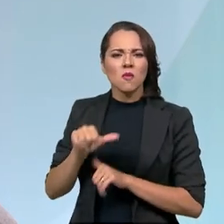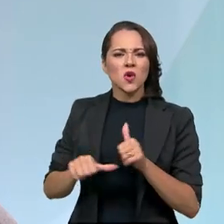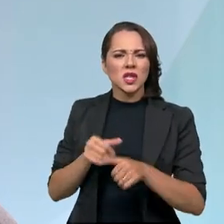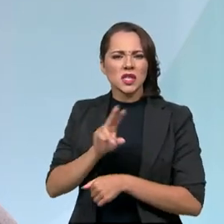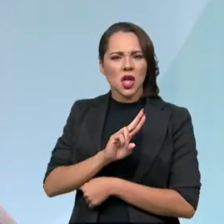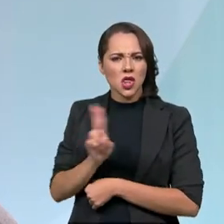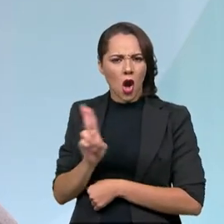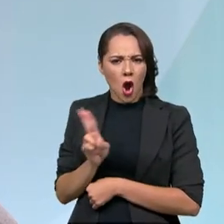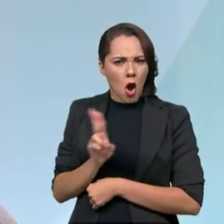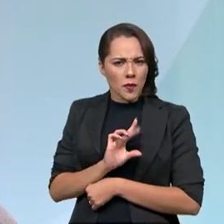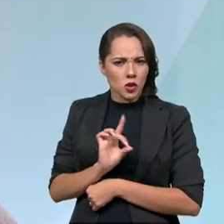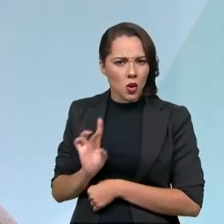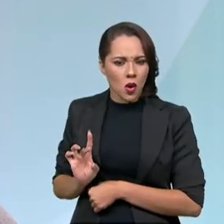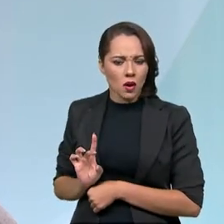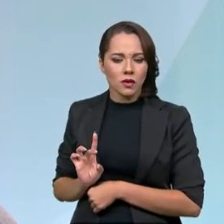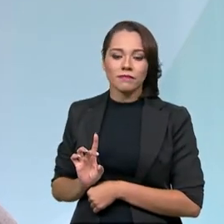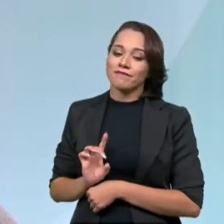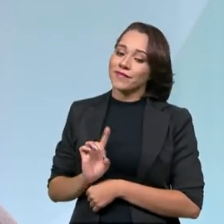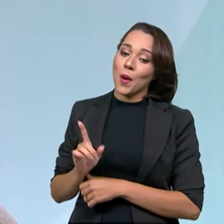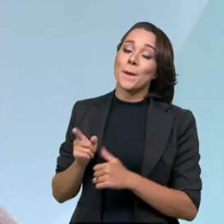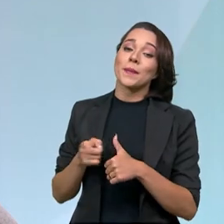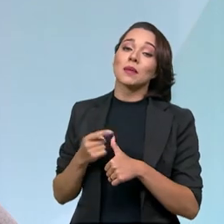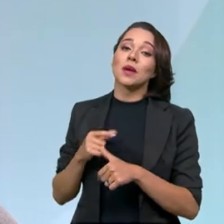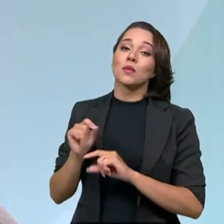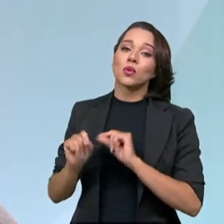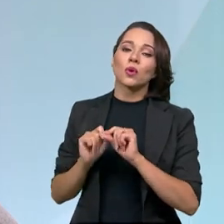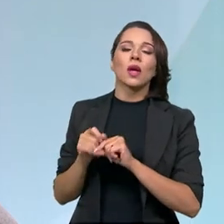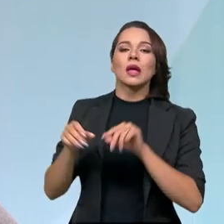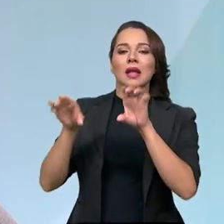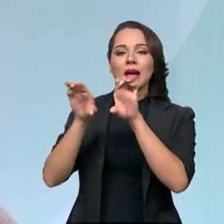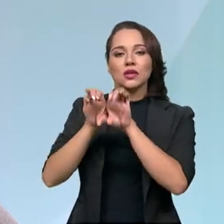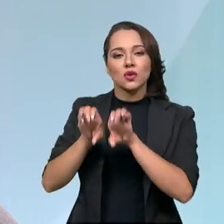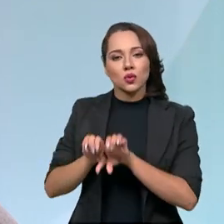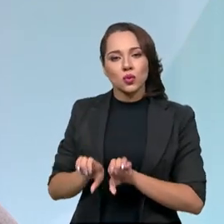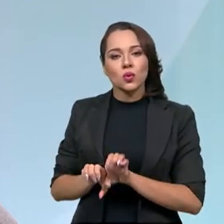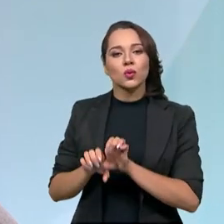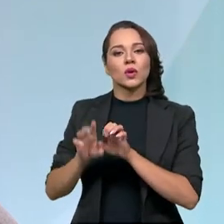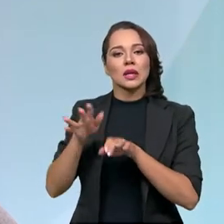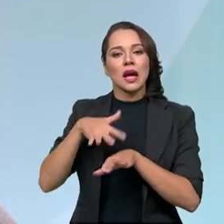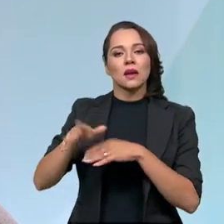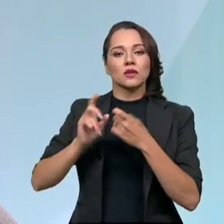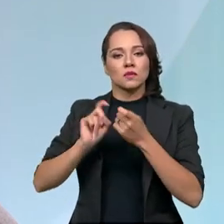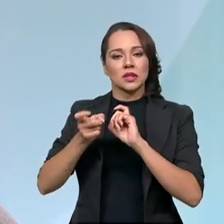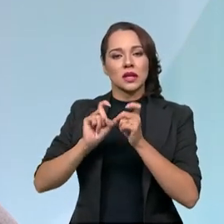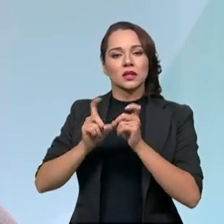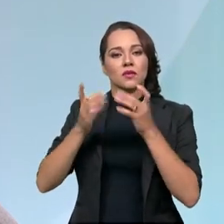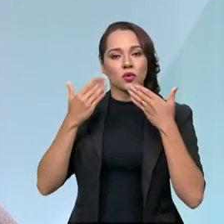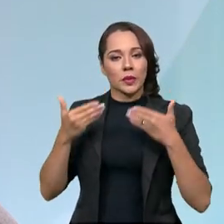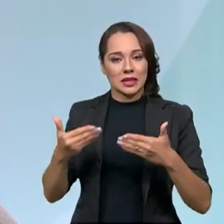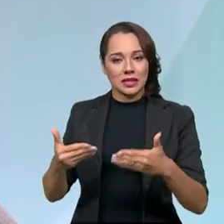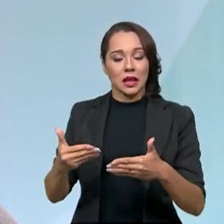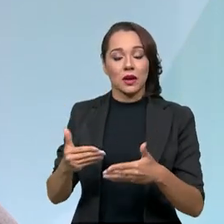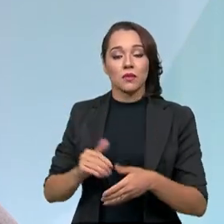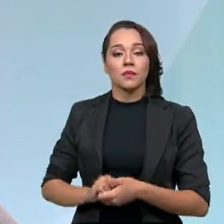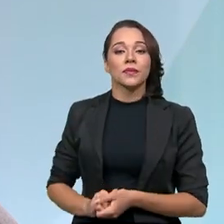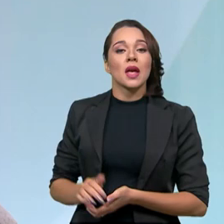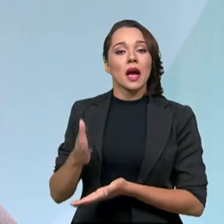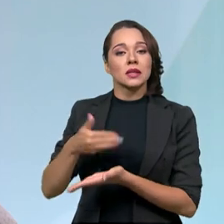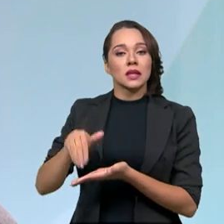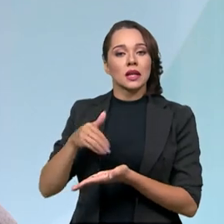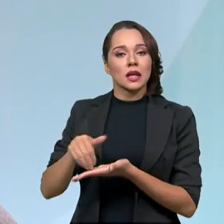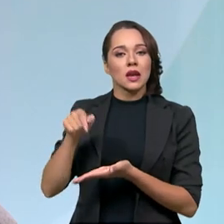mudança de nome, de nomenclatura? Não, primeiro, que na estrutura administrativa do Ministério, a